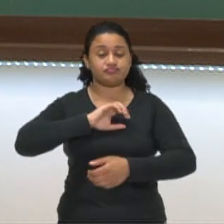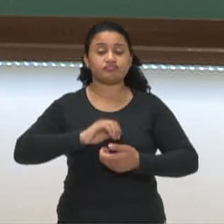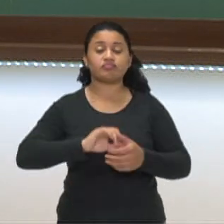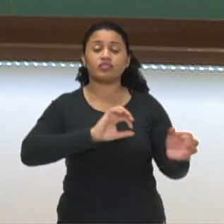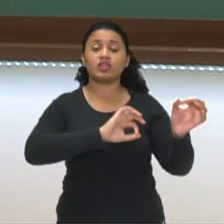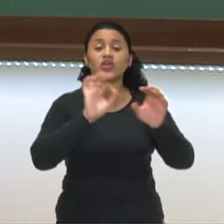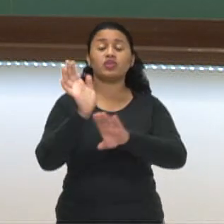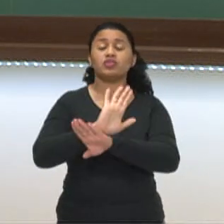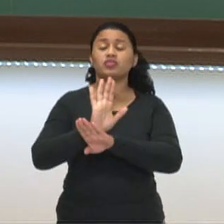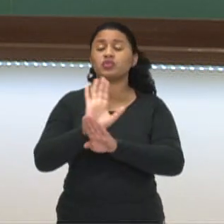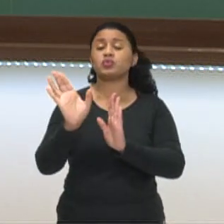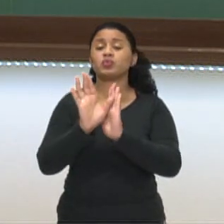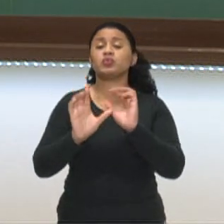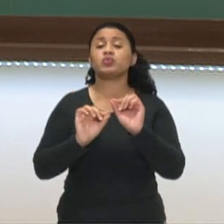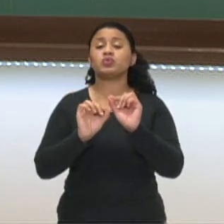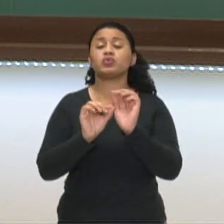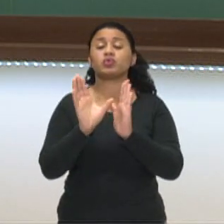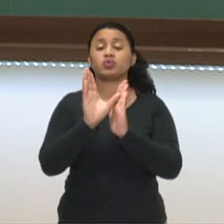sobre a crônica.